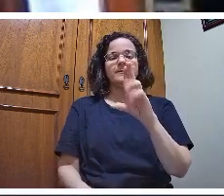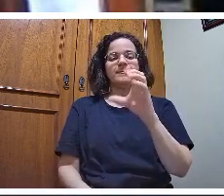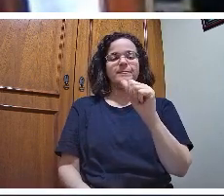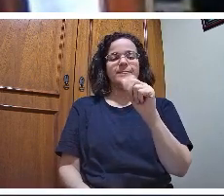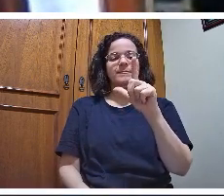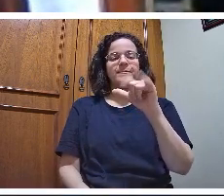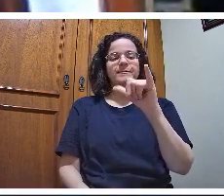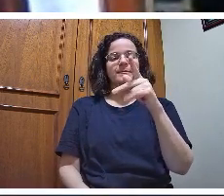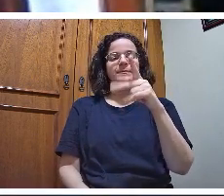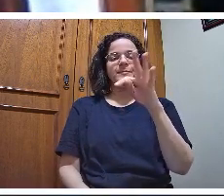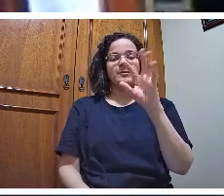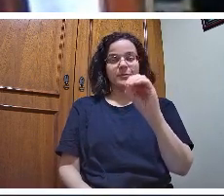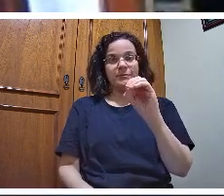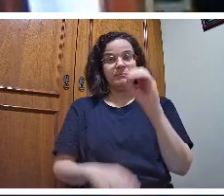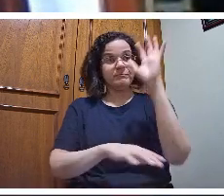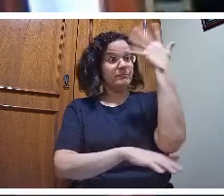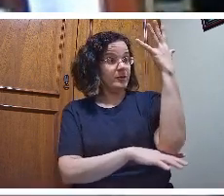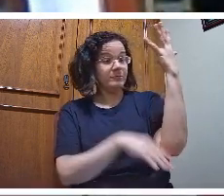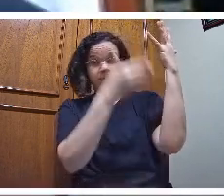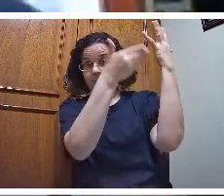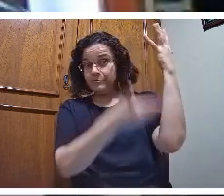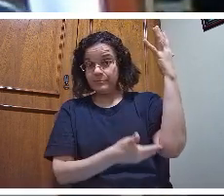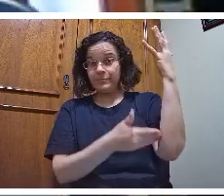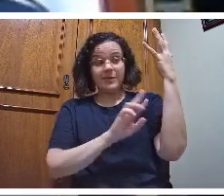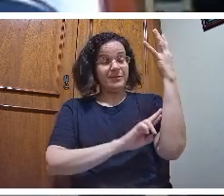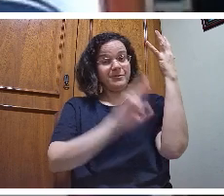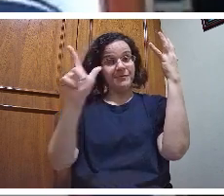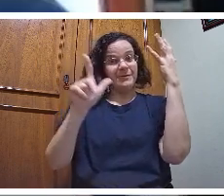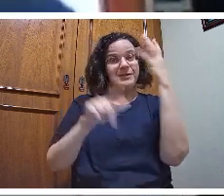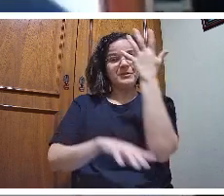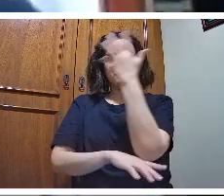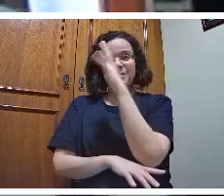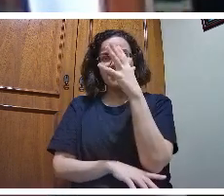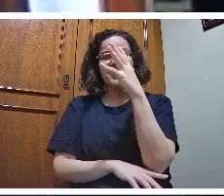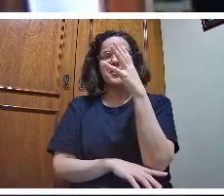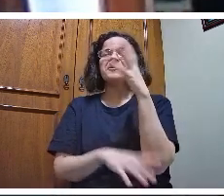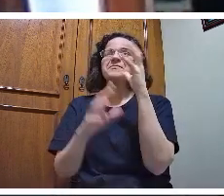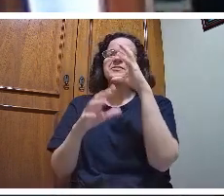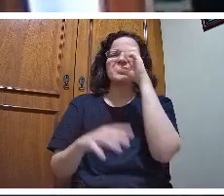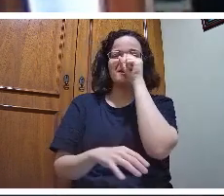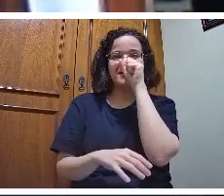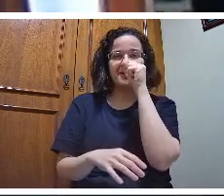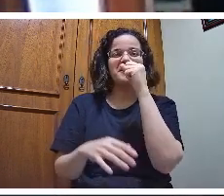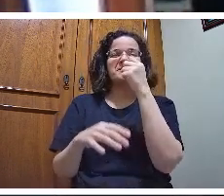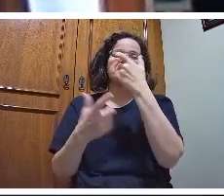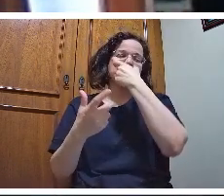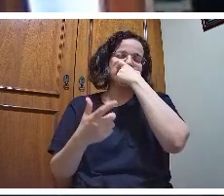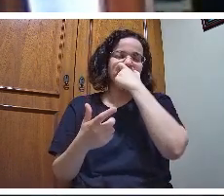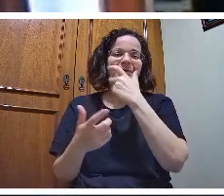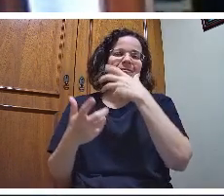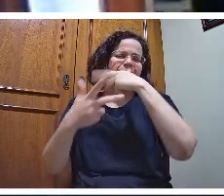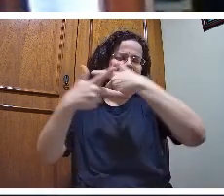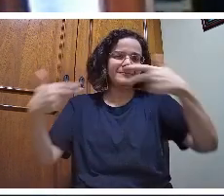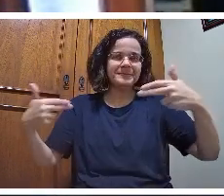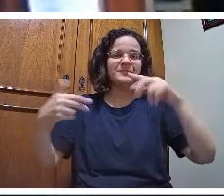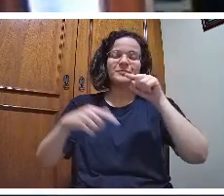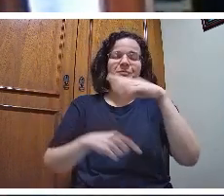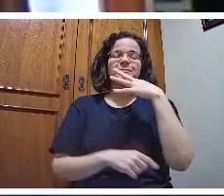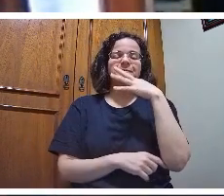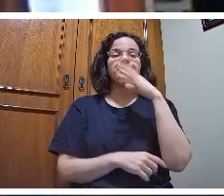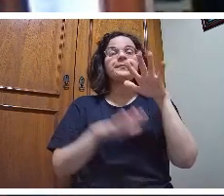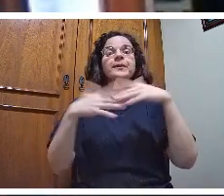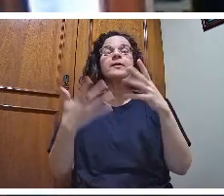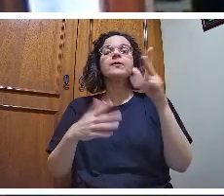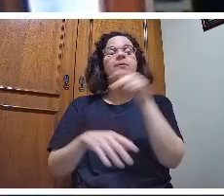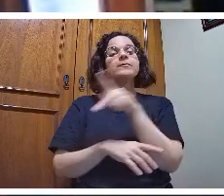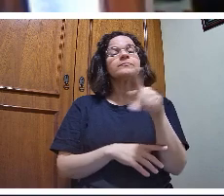de um pé de alface, de um pé de laranja, de limão, enfim, você conhece. Um professor de botânica explica que existem 600 tipos de eucalipto,